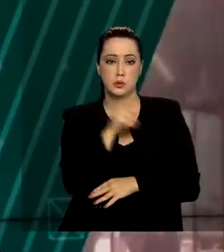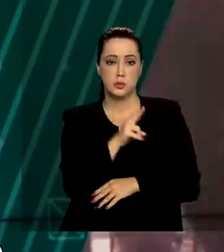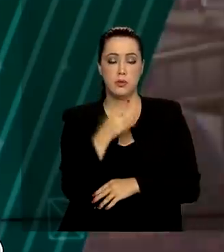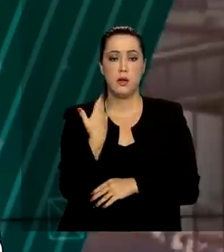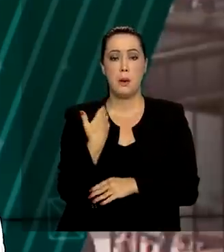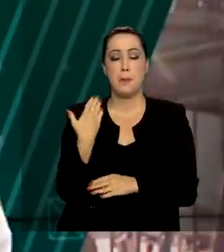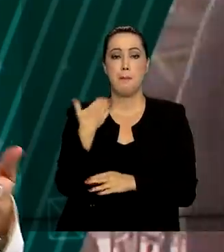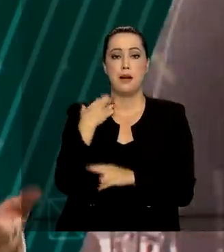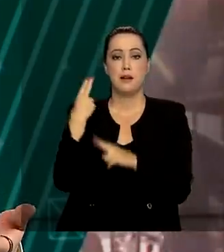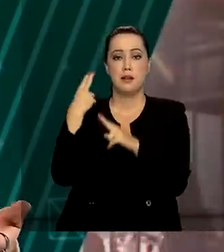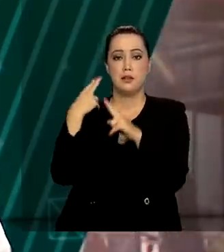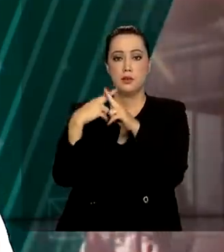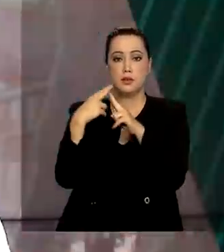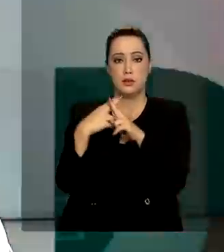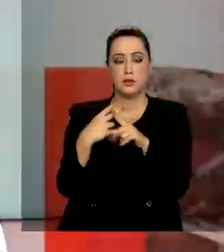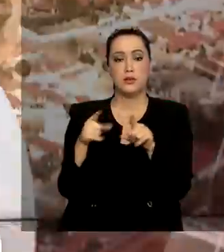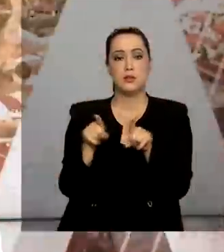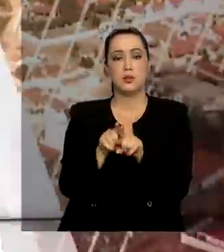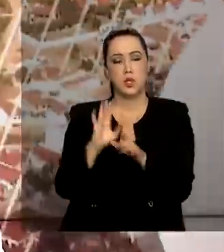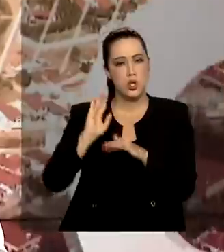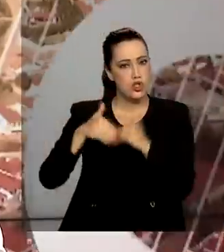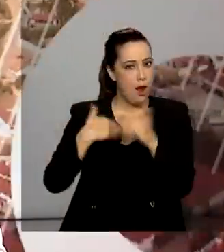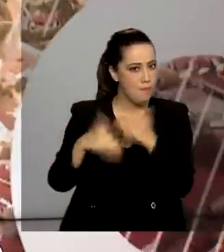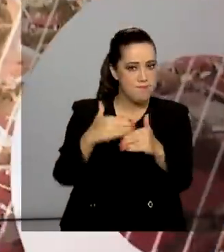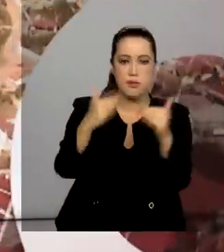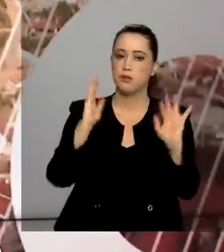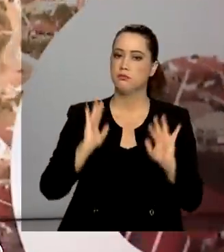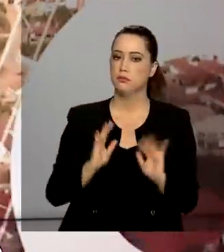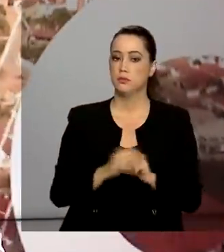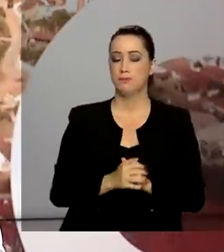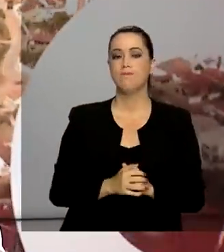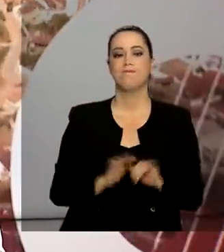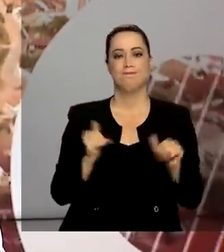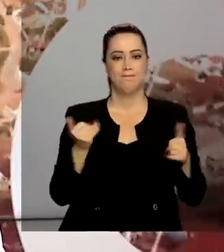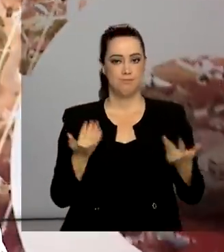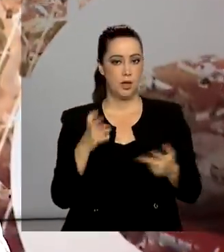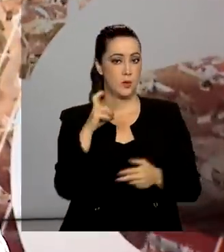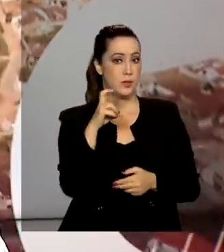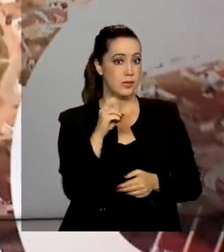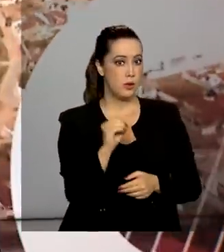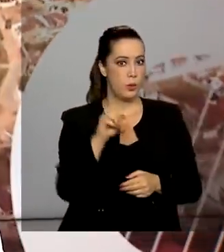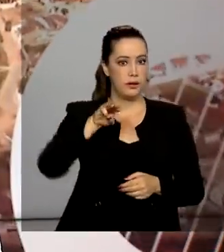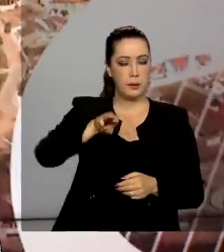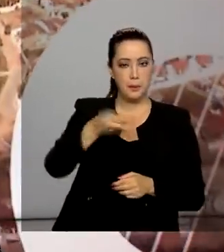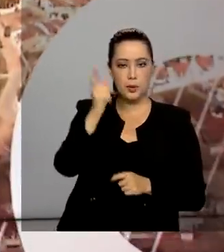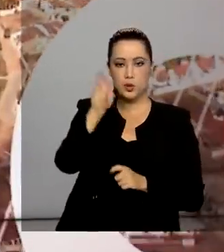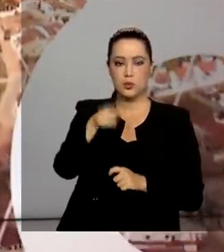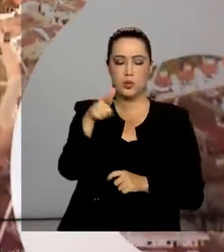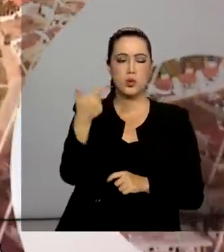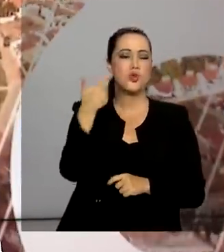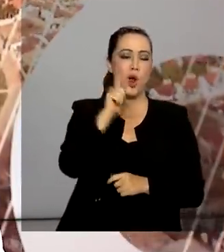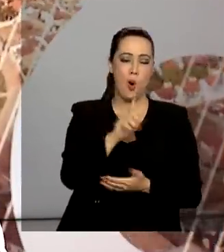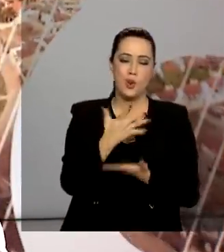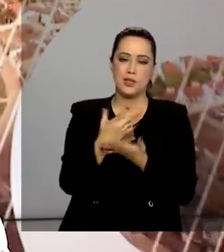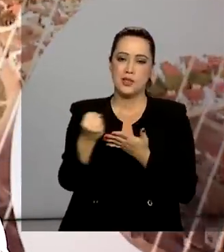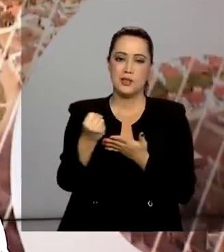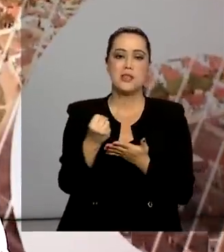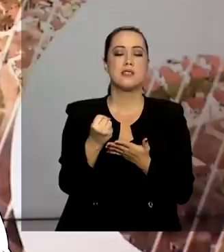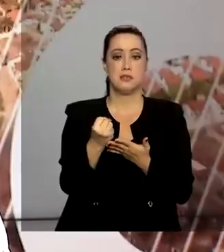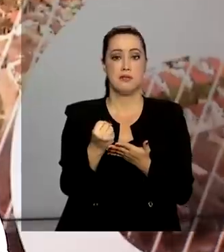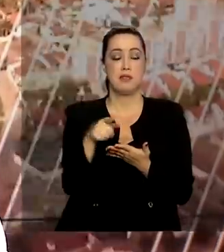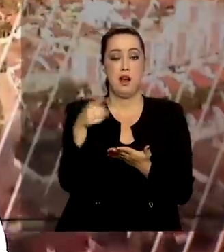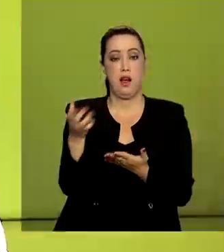$ 600,00 feitos à Caixa haviam sido processados. Com isso, 50 milhões de pessoas já receberam o